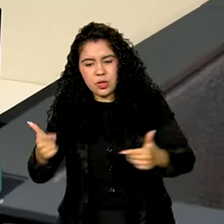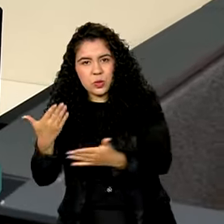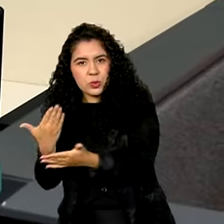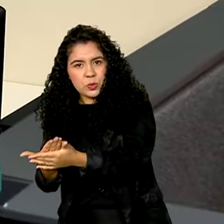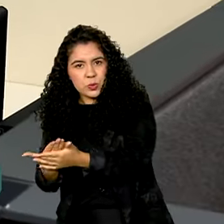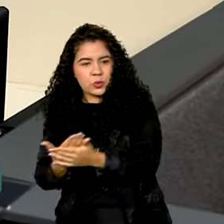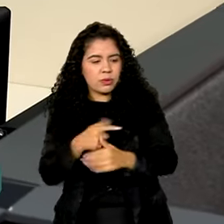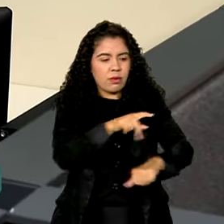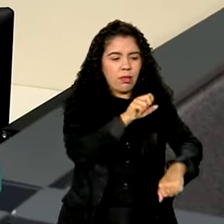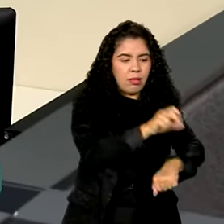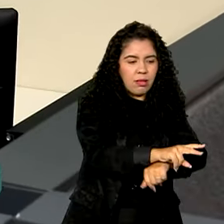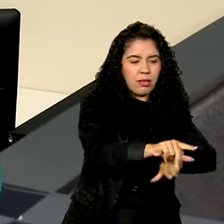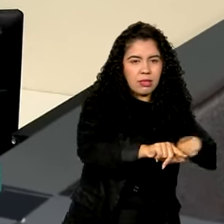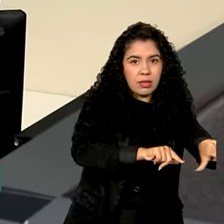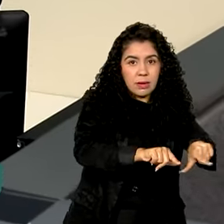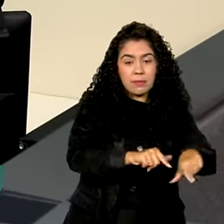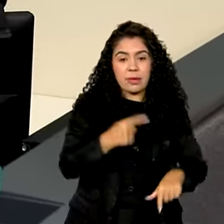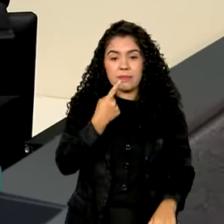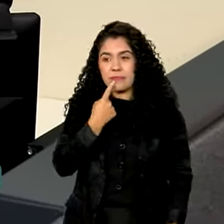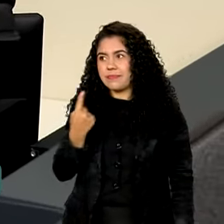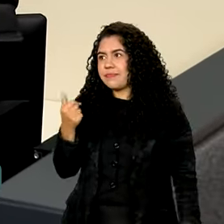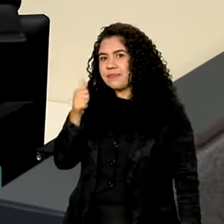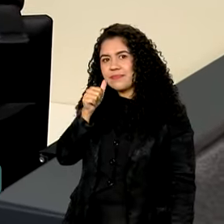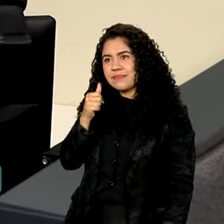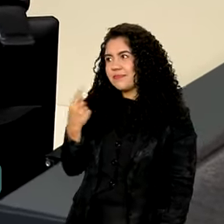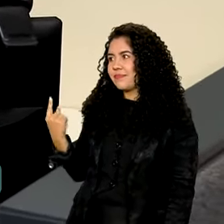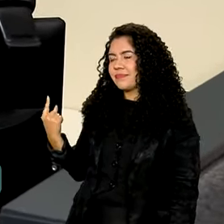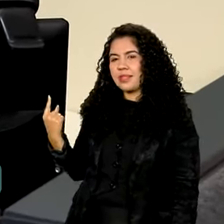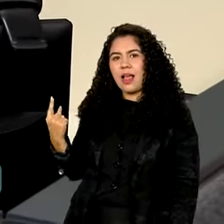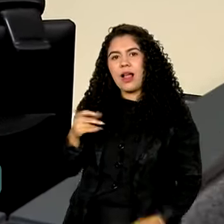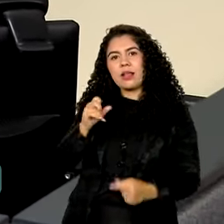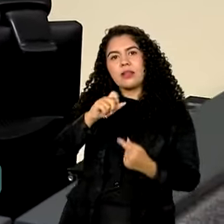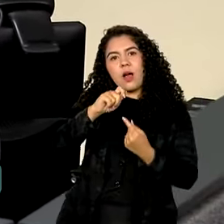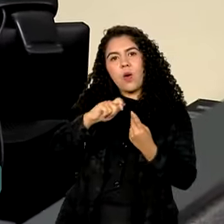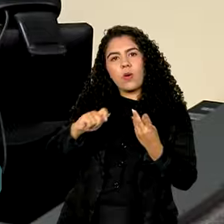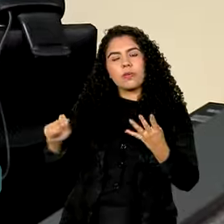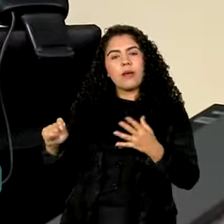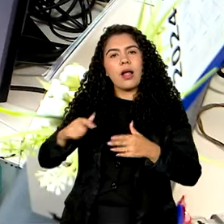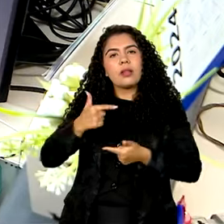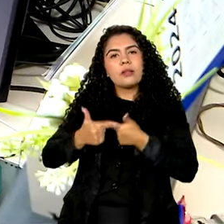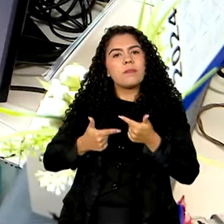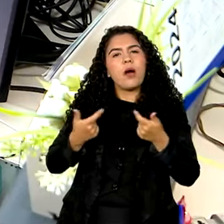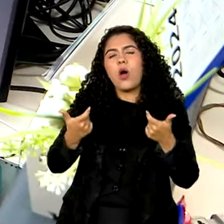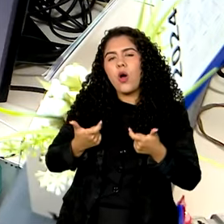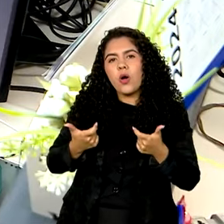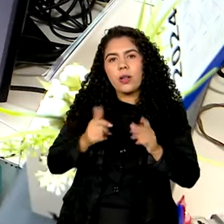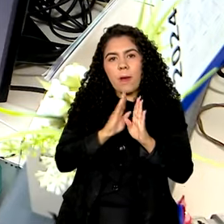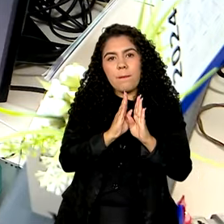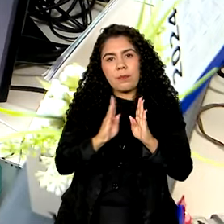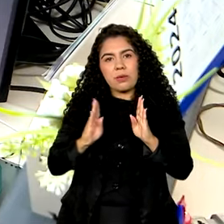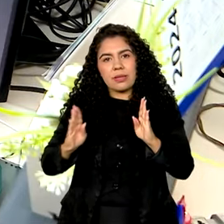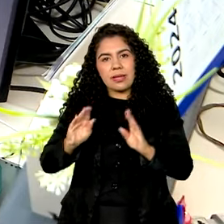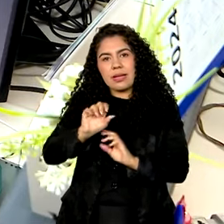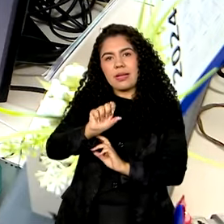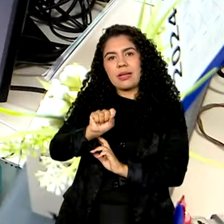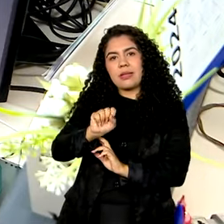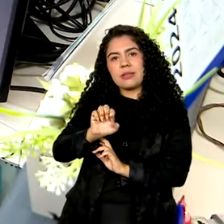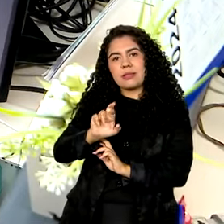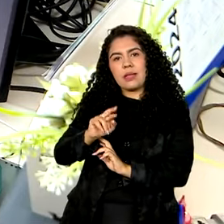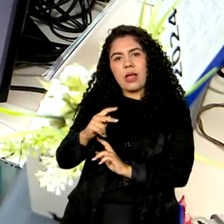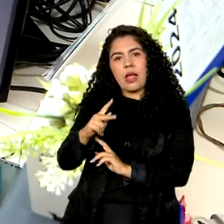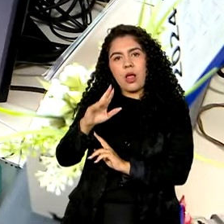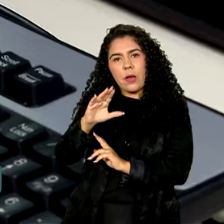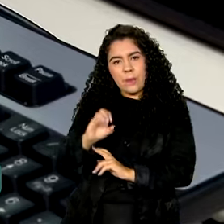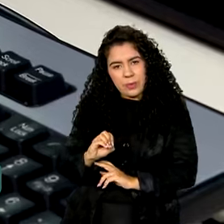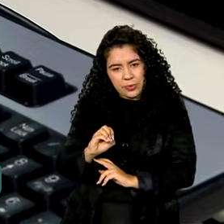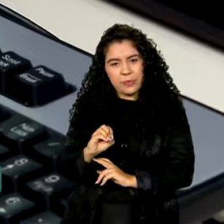Há oito meses, Evelyn atua como menor aprendiz na Biblioteca do CERPRO, Empresa Pública Federal de Processamento